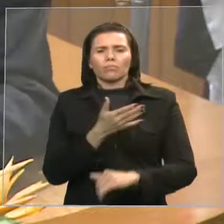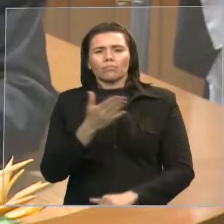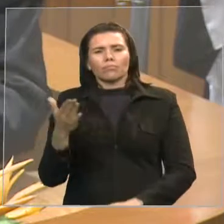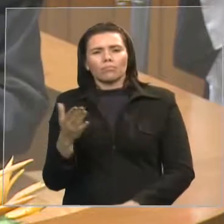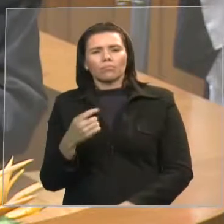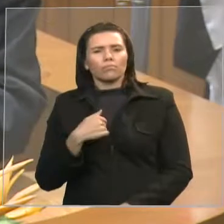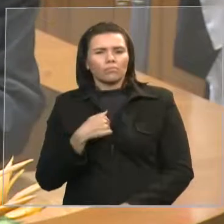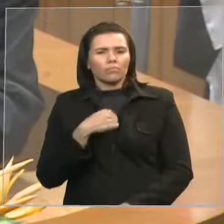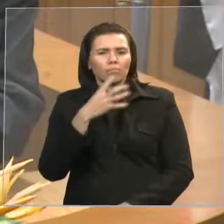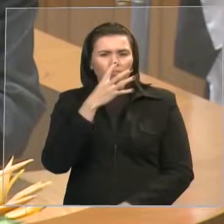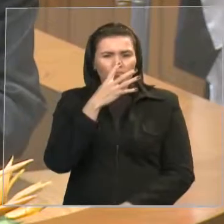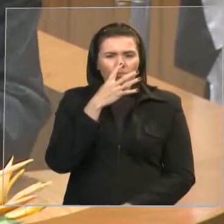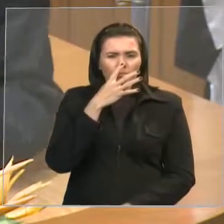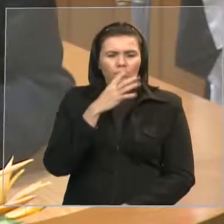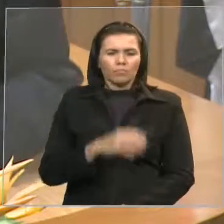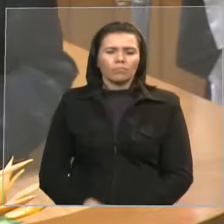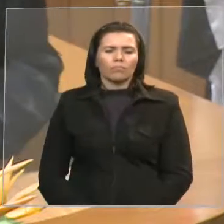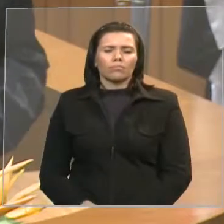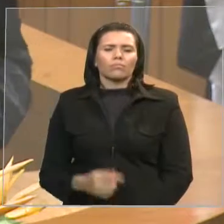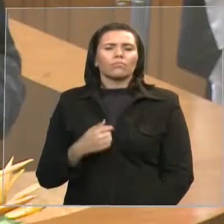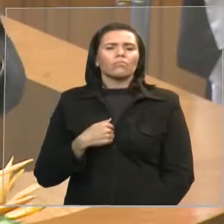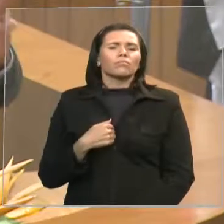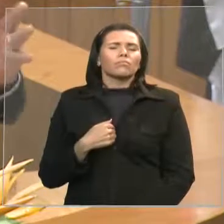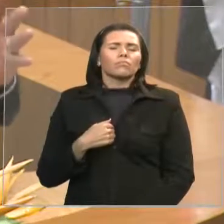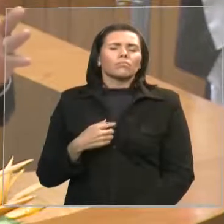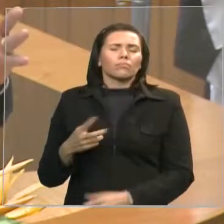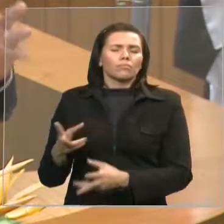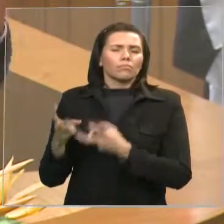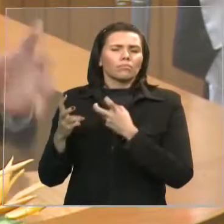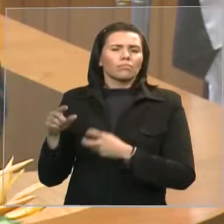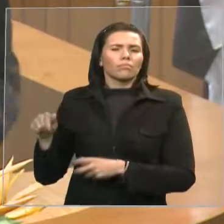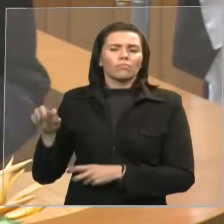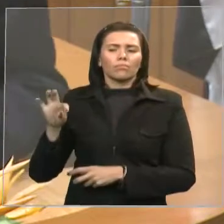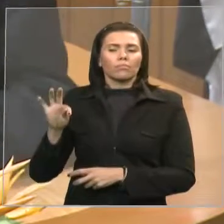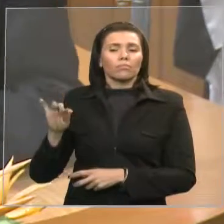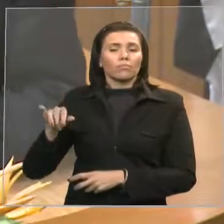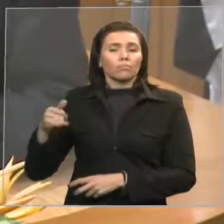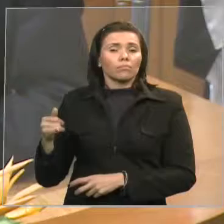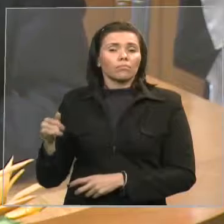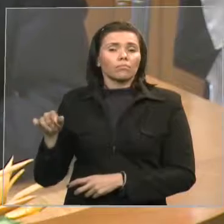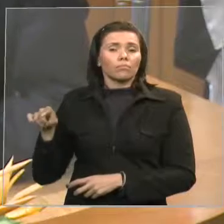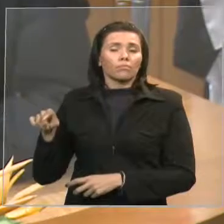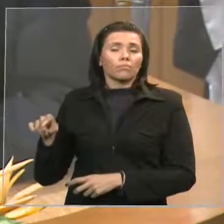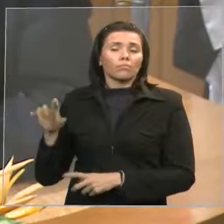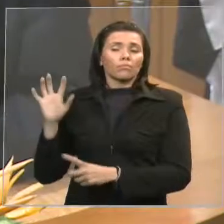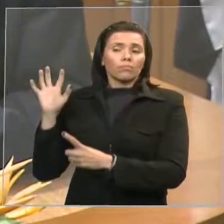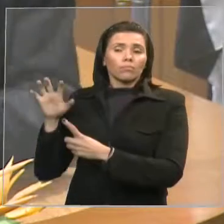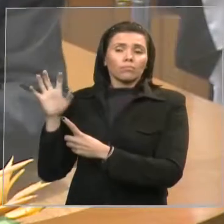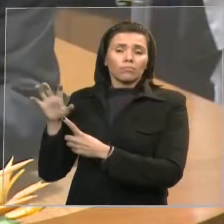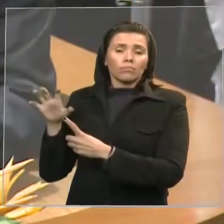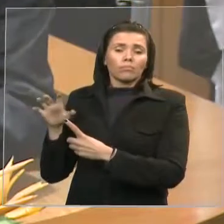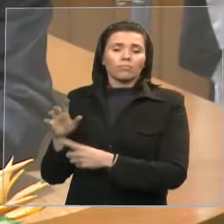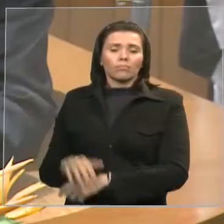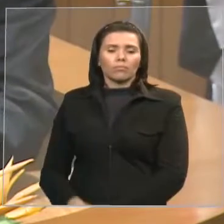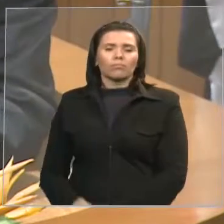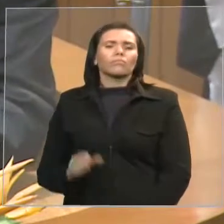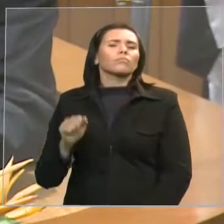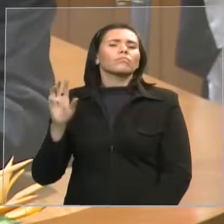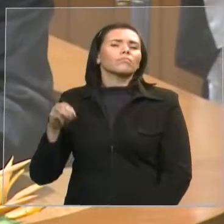que o tribunal de justiça foi induzido ao erro porque quem